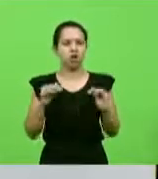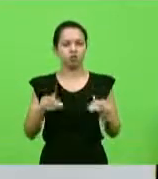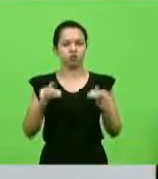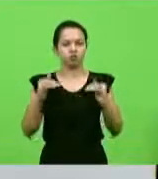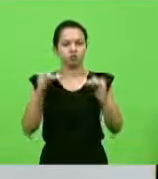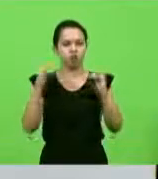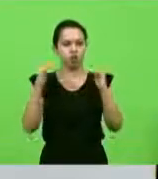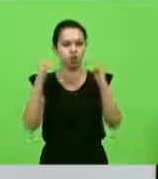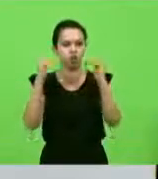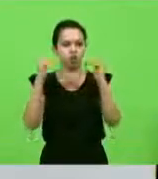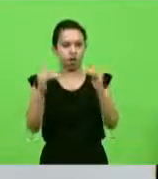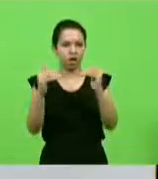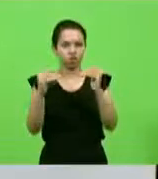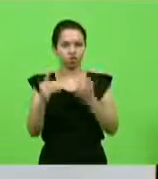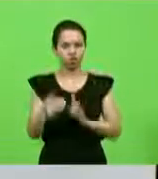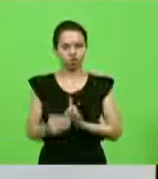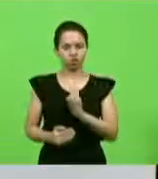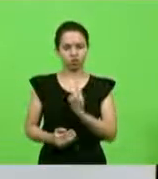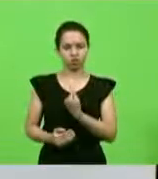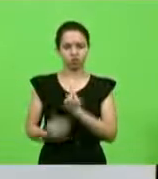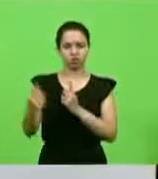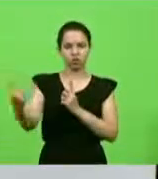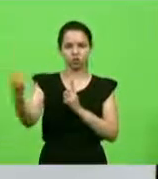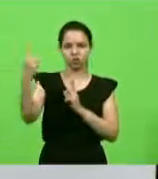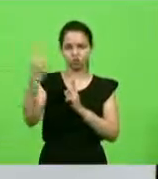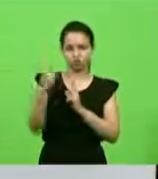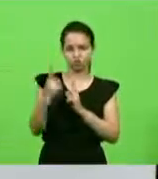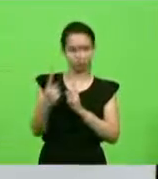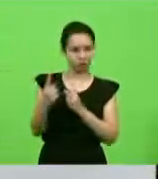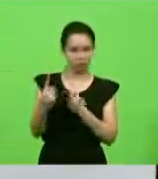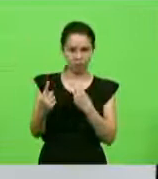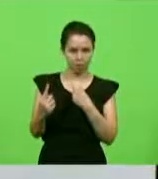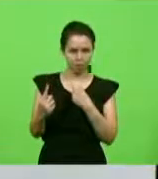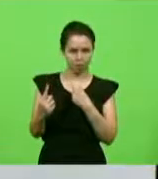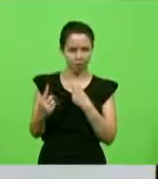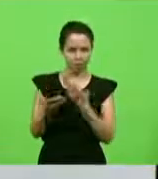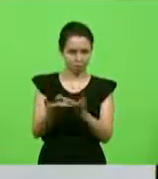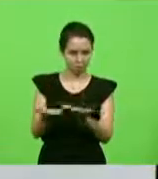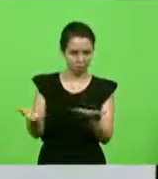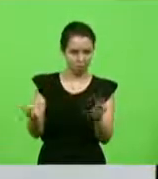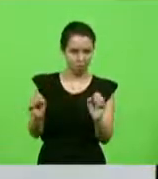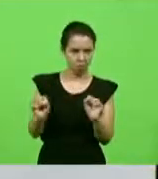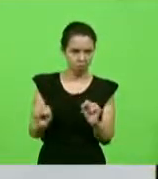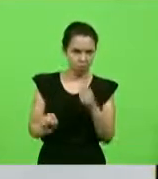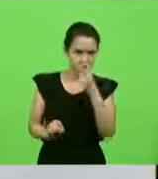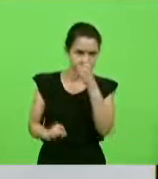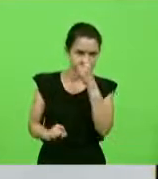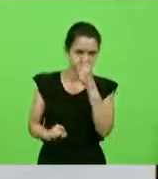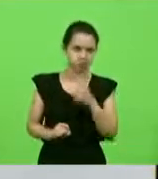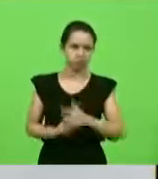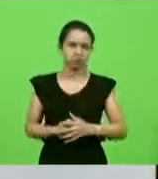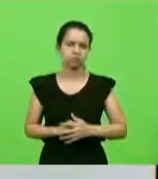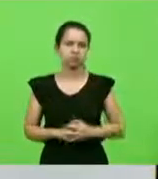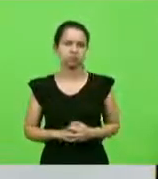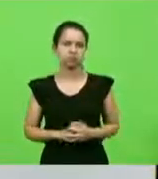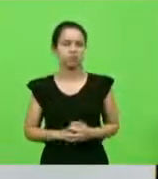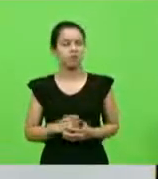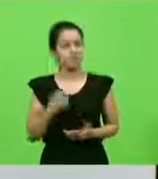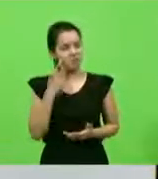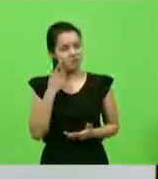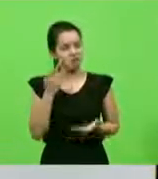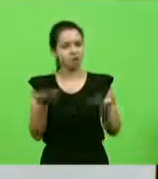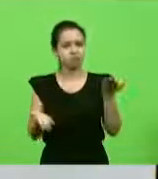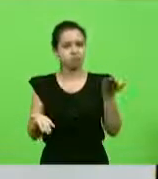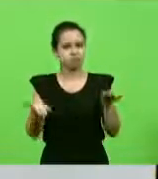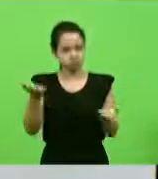sozinha no comando, não pode ir lá. Mas vamos lá, dois pesos e uma medida